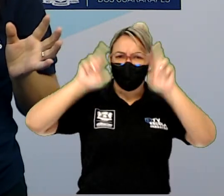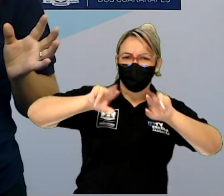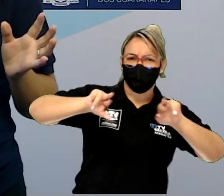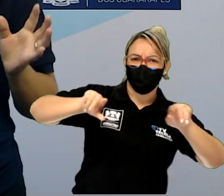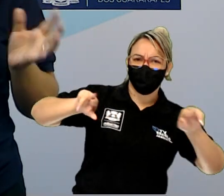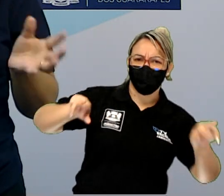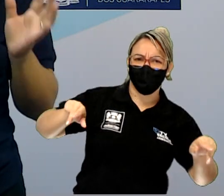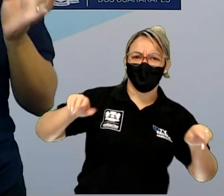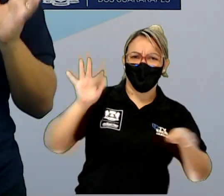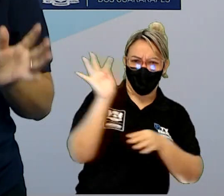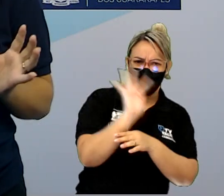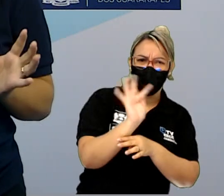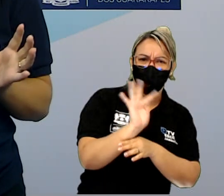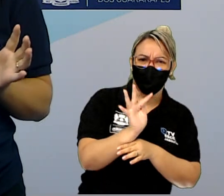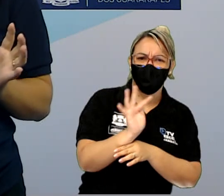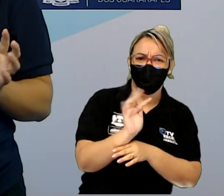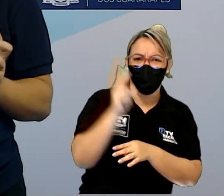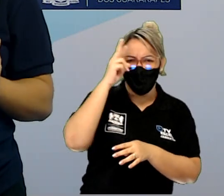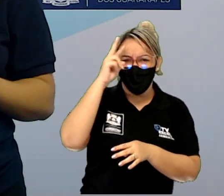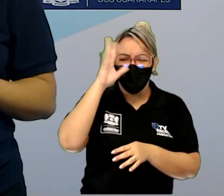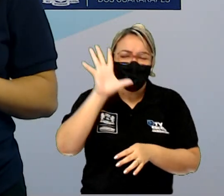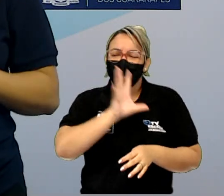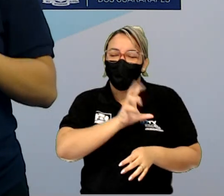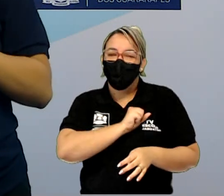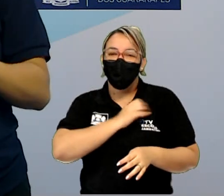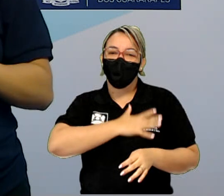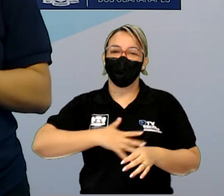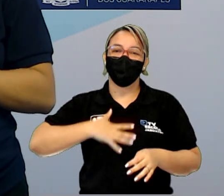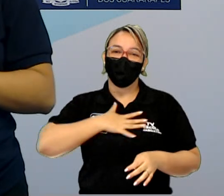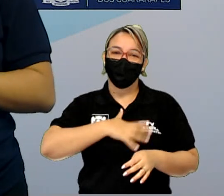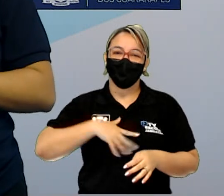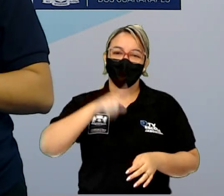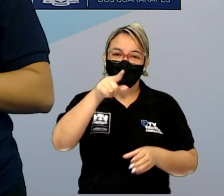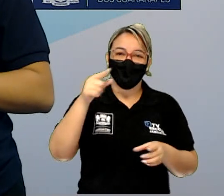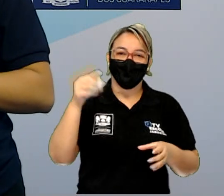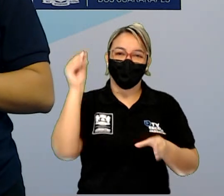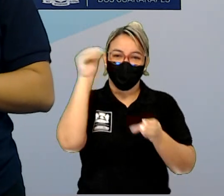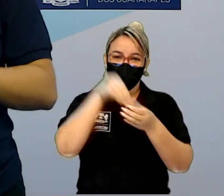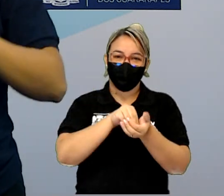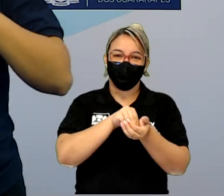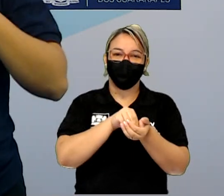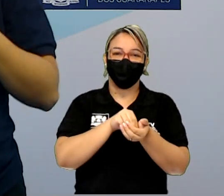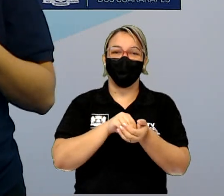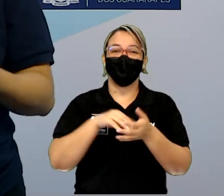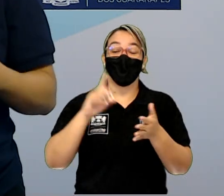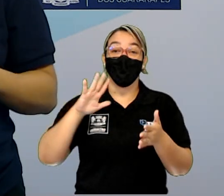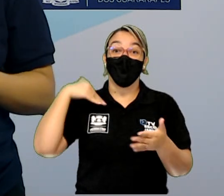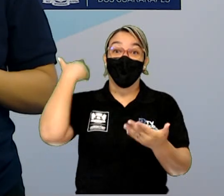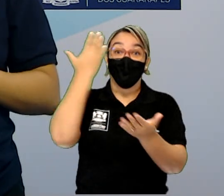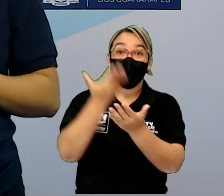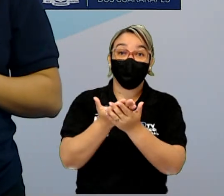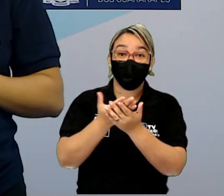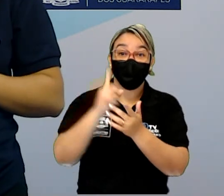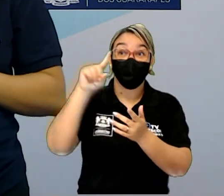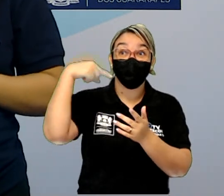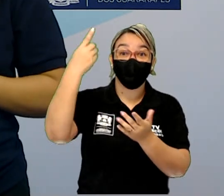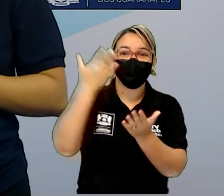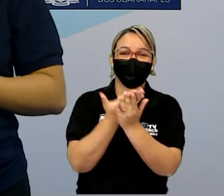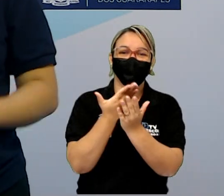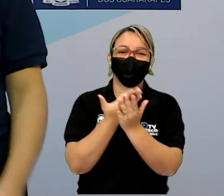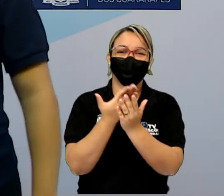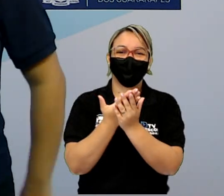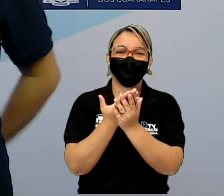com essa sua história preferida. É isso que você vai colocar no seu caderno. E até a próxima aula.